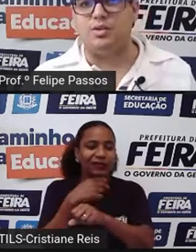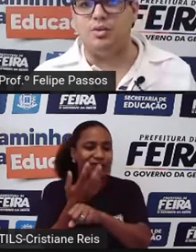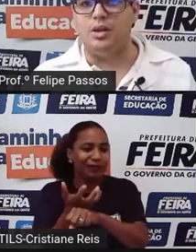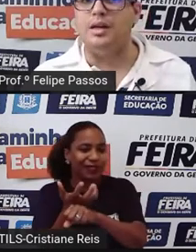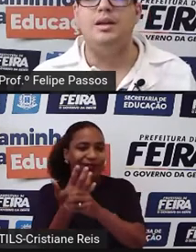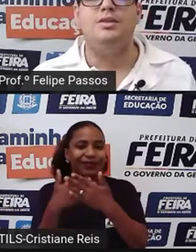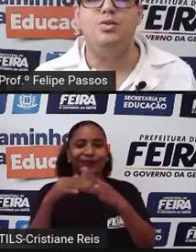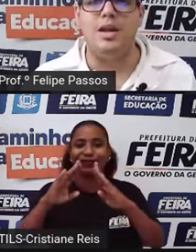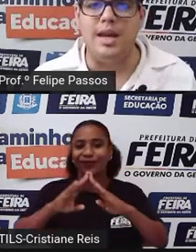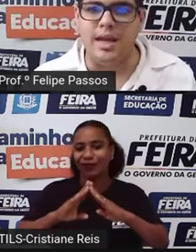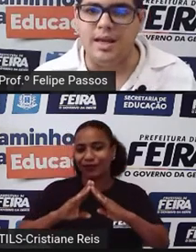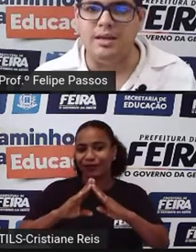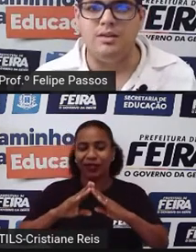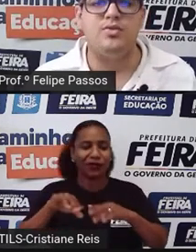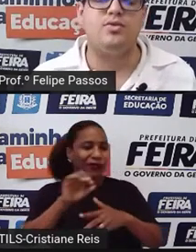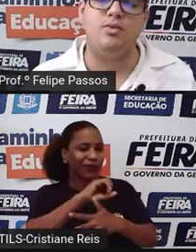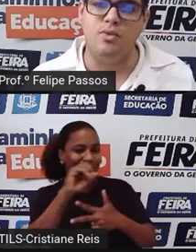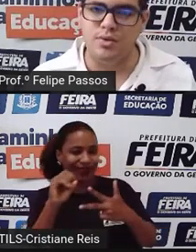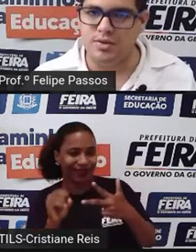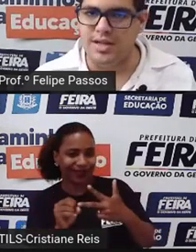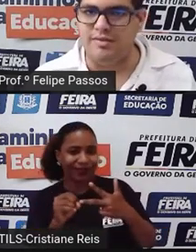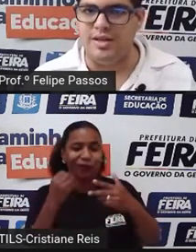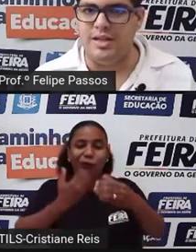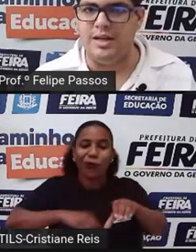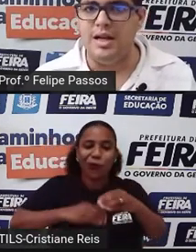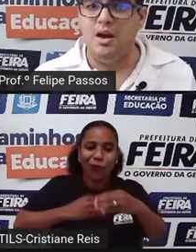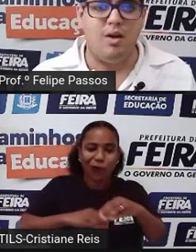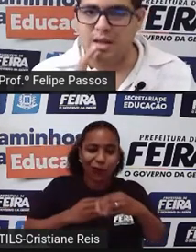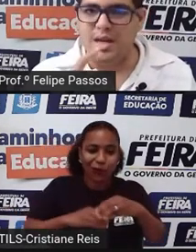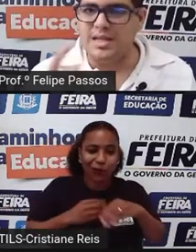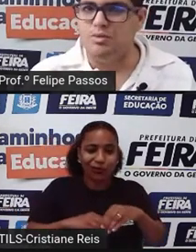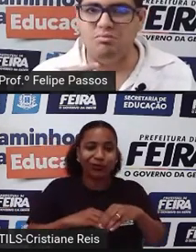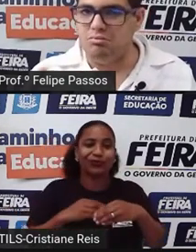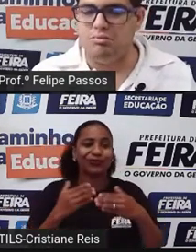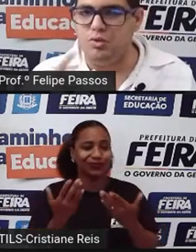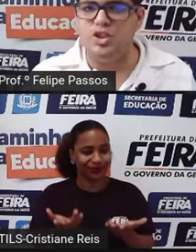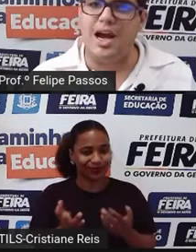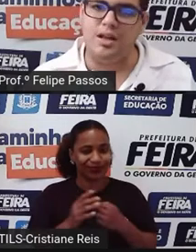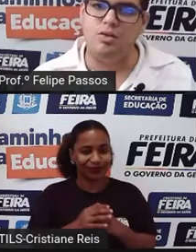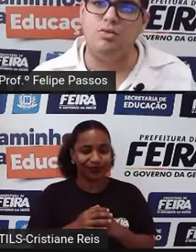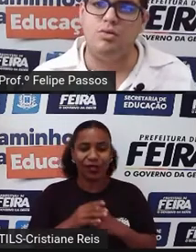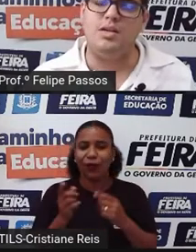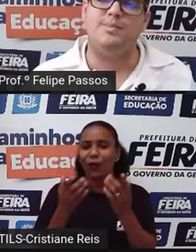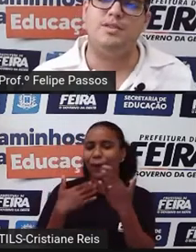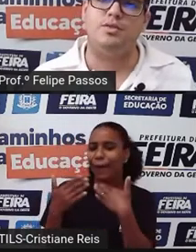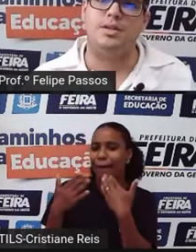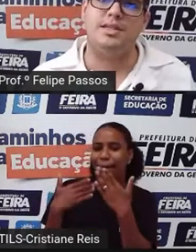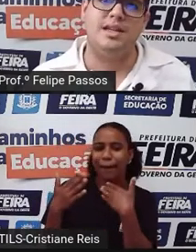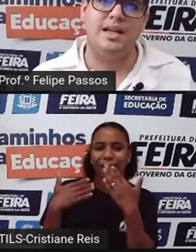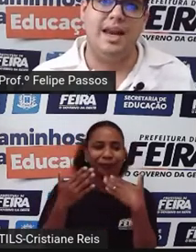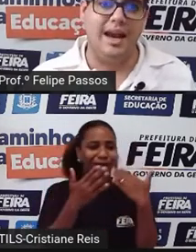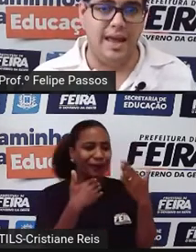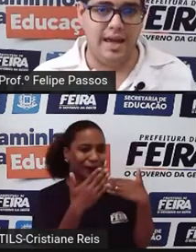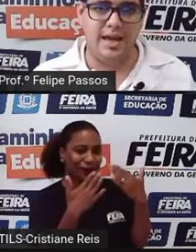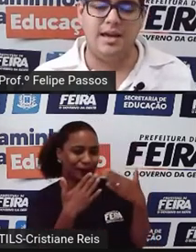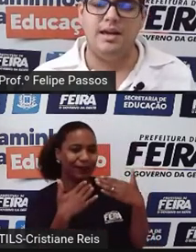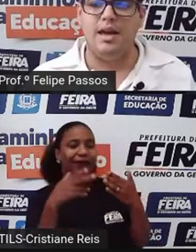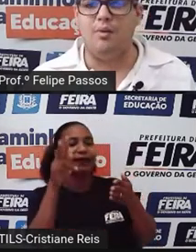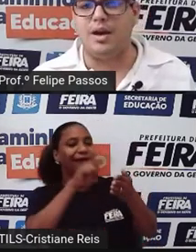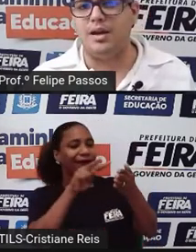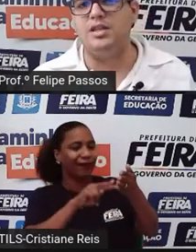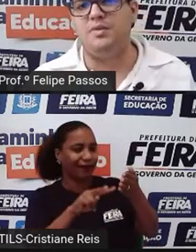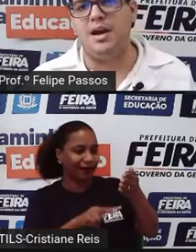na escola, no Enem, nos concursos da vida, ou até mesmo no diálogo com as pessoas, ler